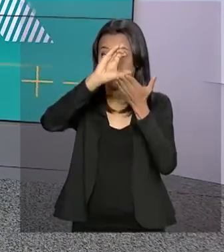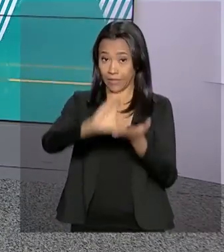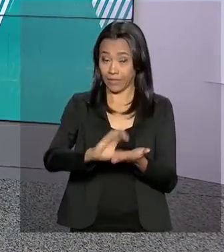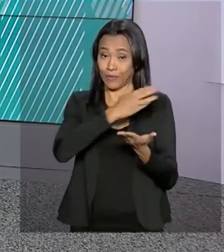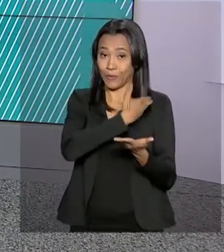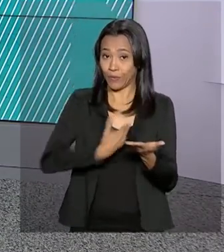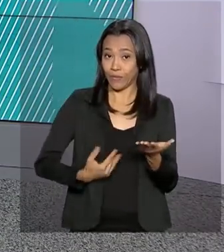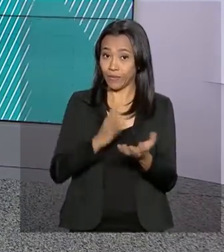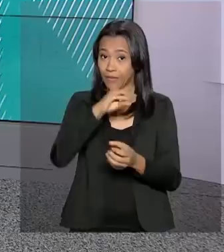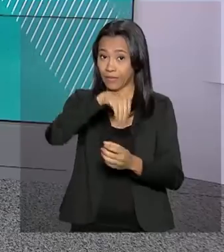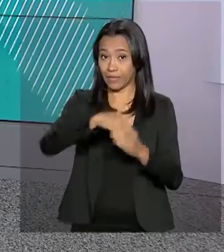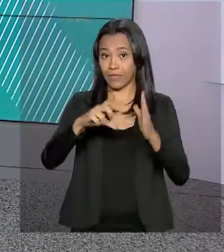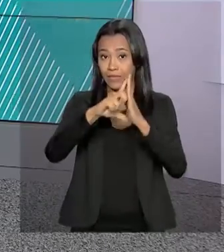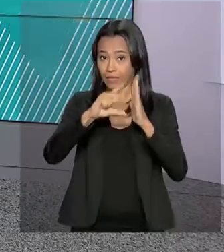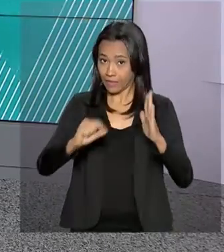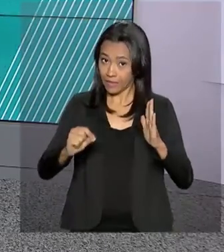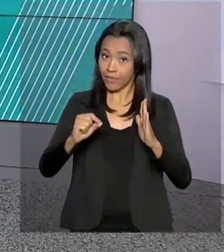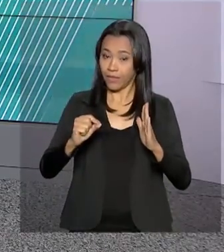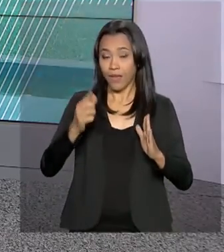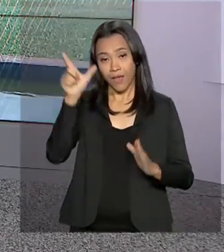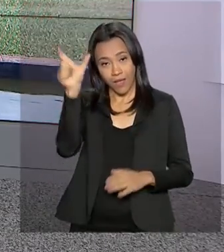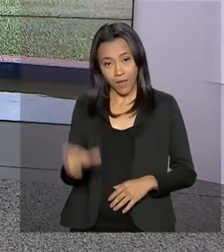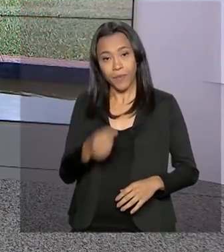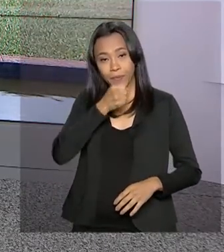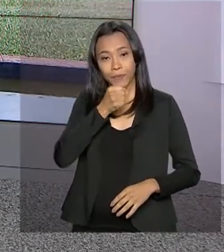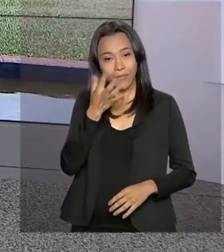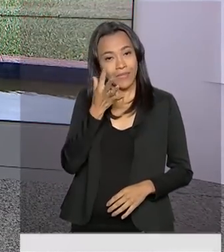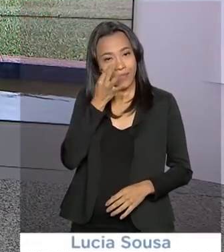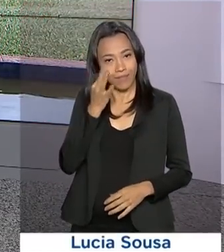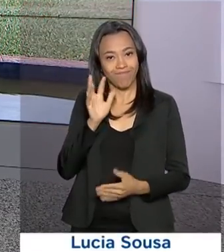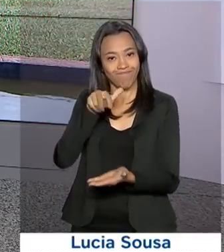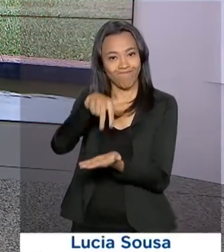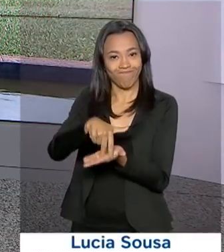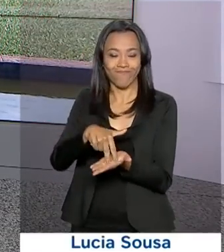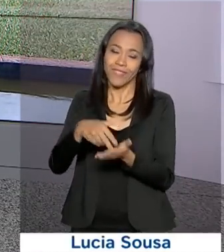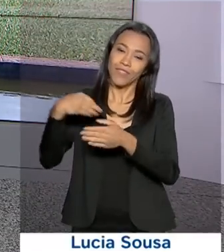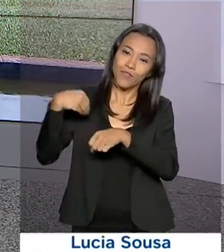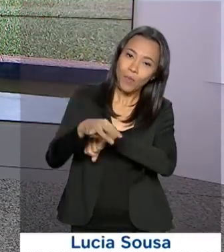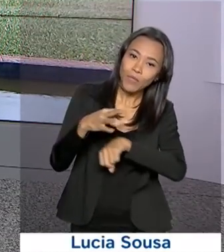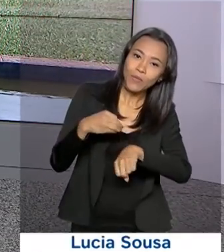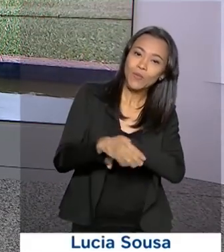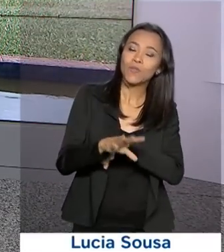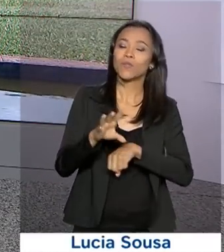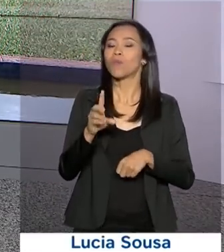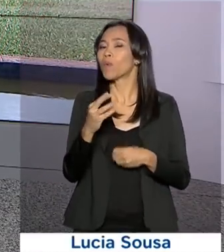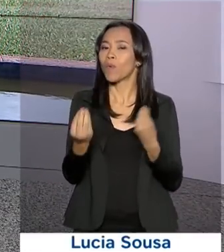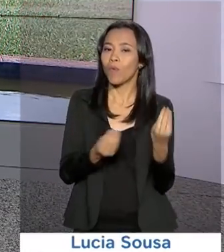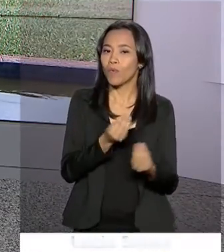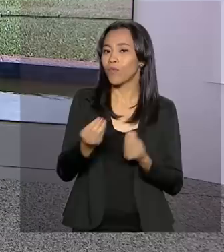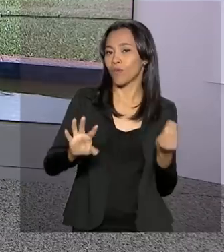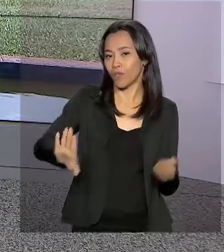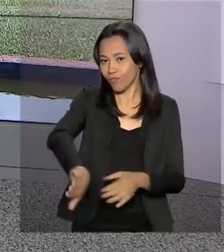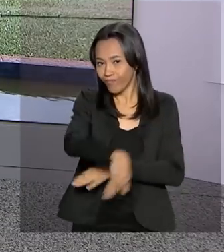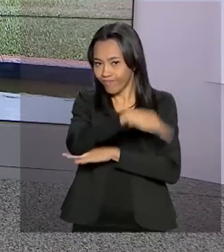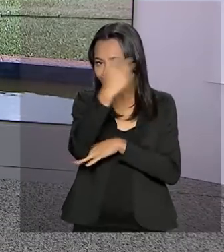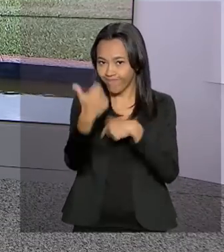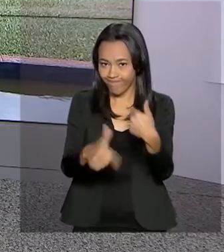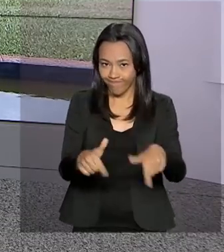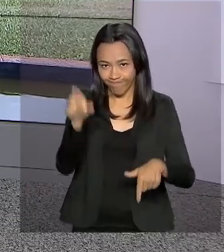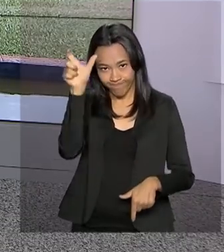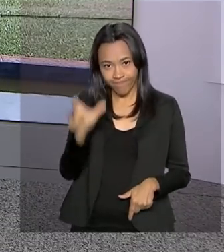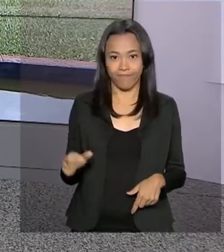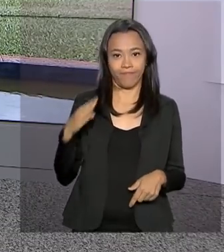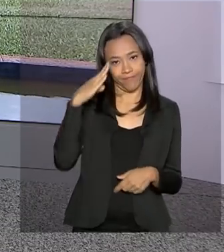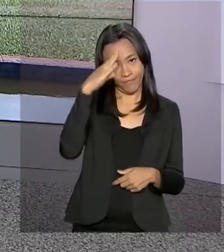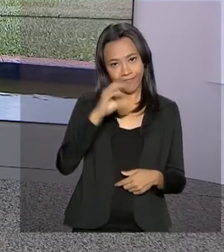Alvorada. A repórter Luana Karen está lá e traz as informações para a gente sobre o dia do presidente Bolsonaro. Olá, Luana.